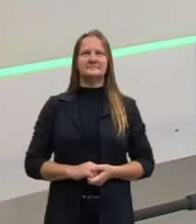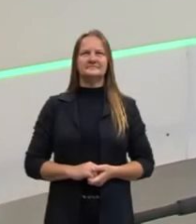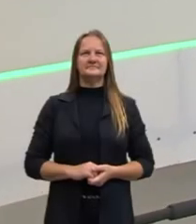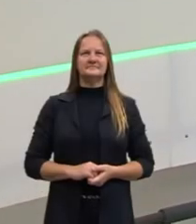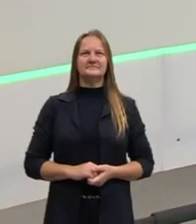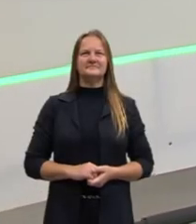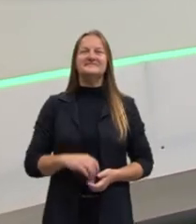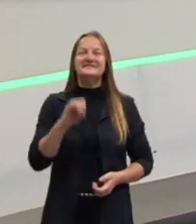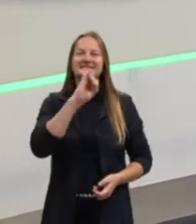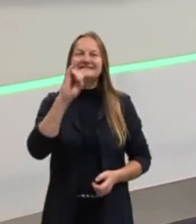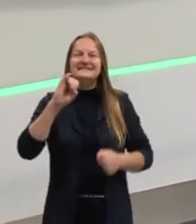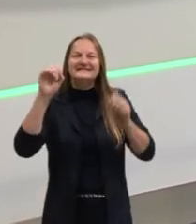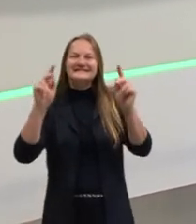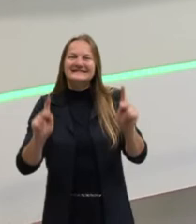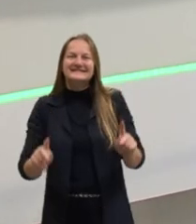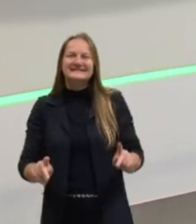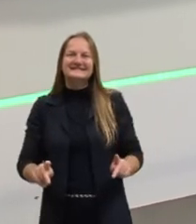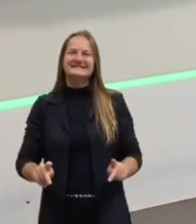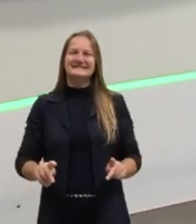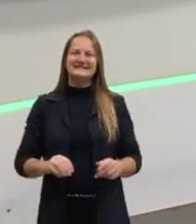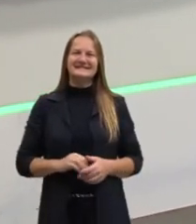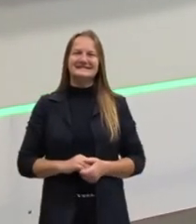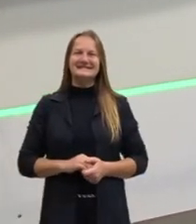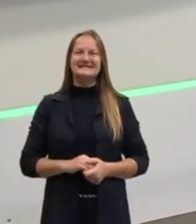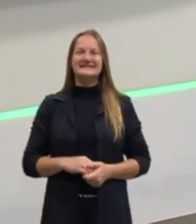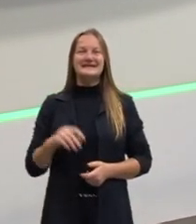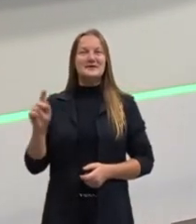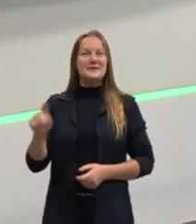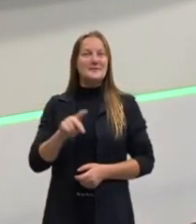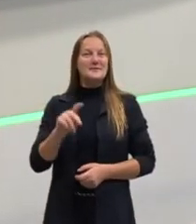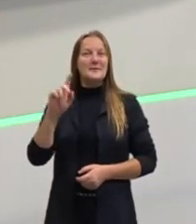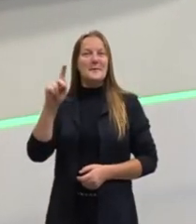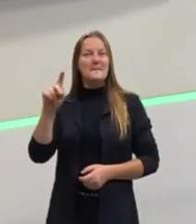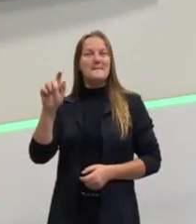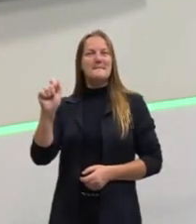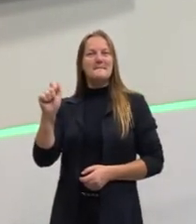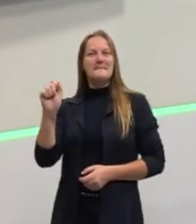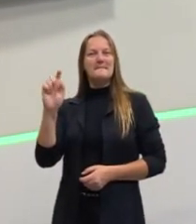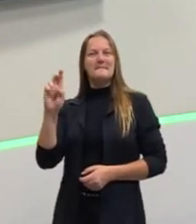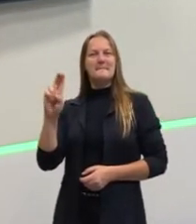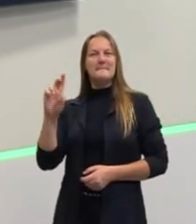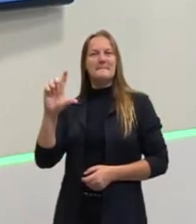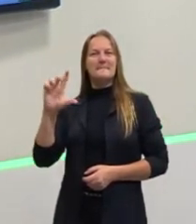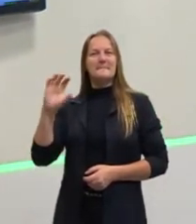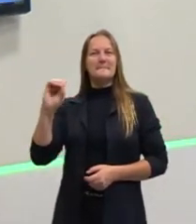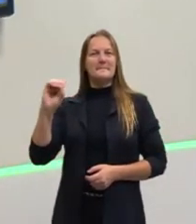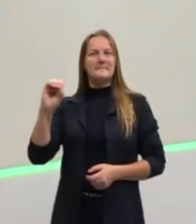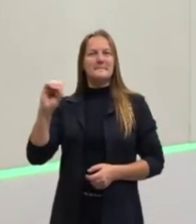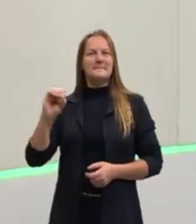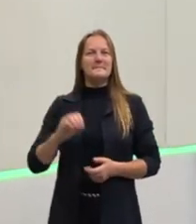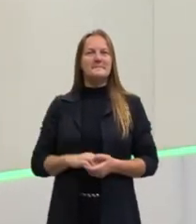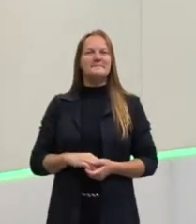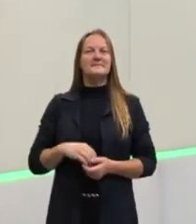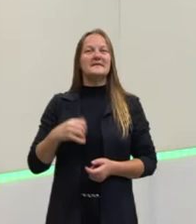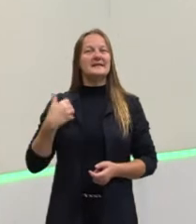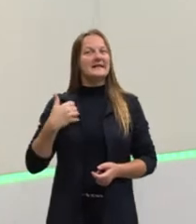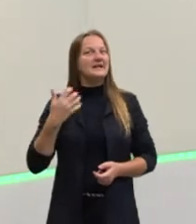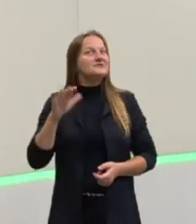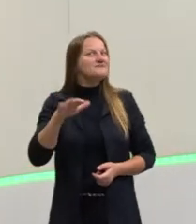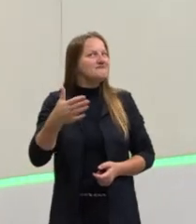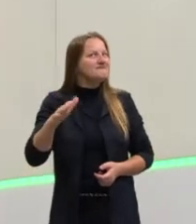Olá pessoal, sou o professor Paulo, meia-idade,